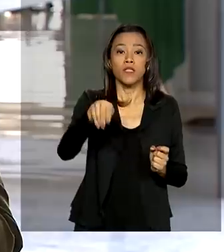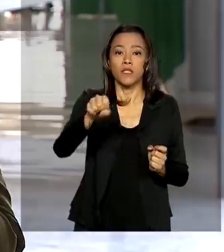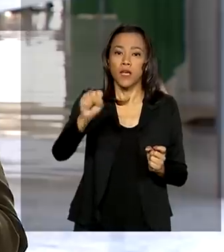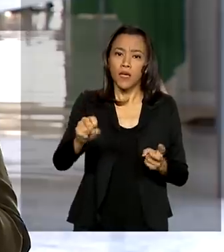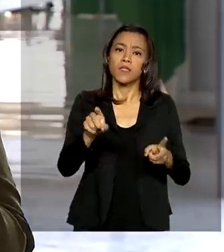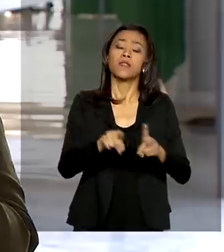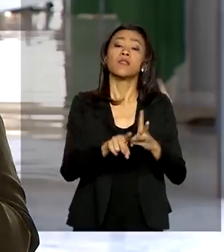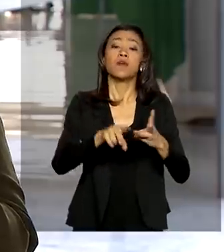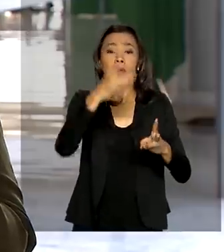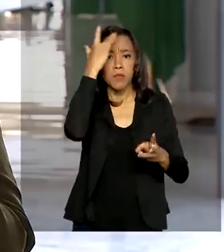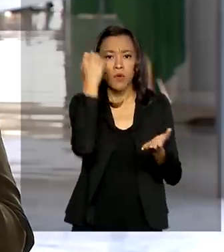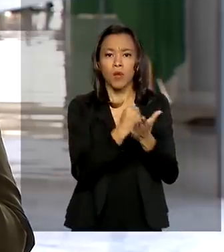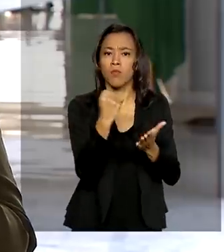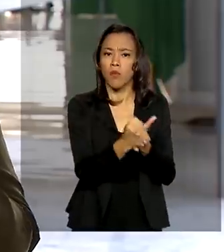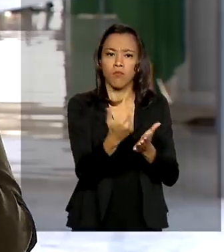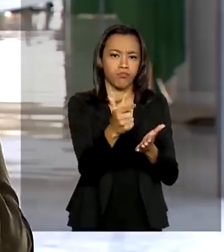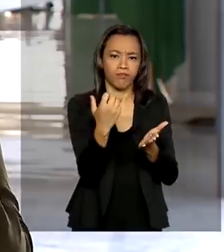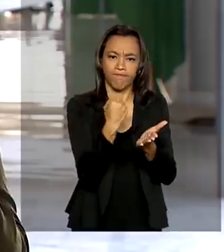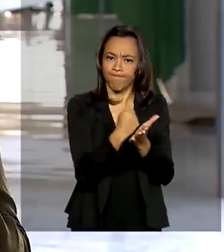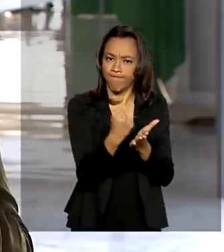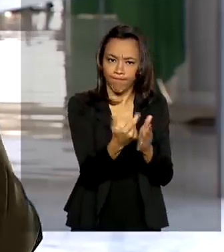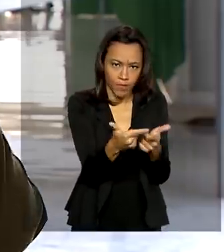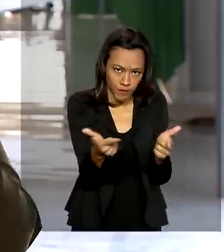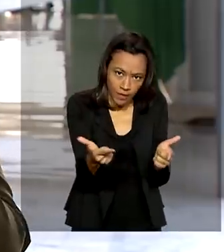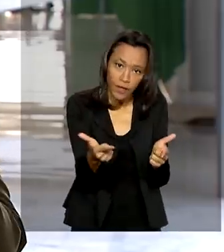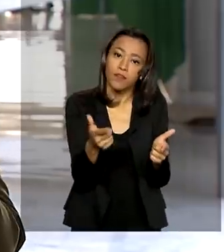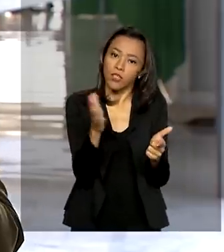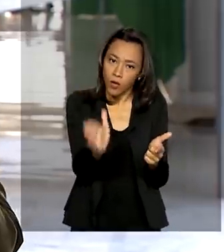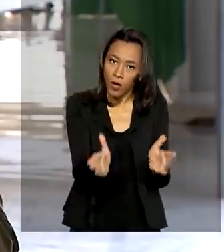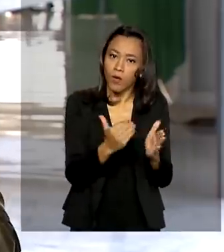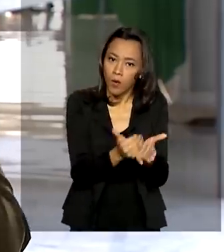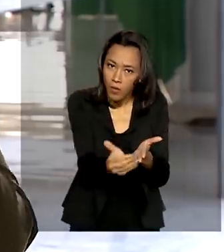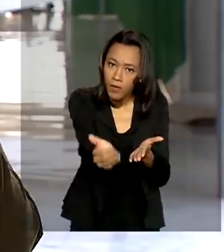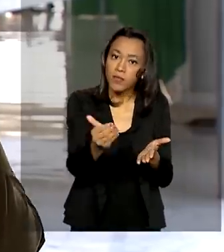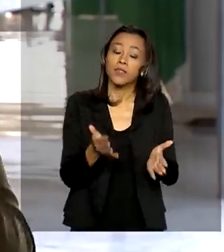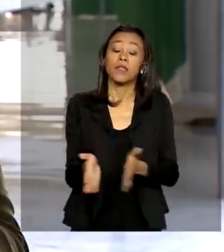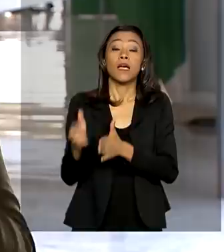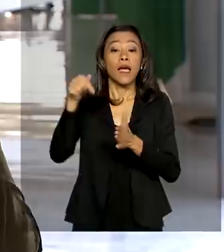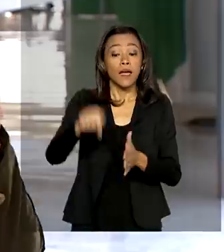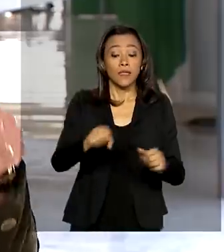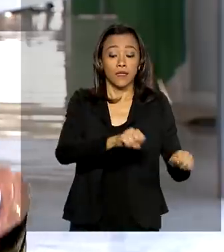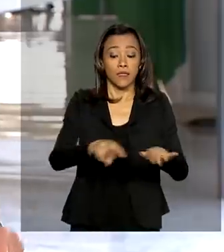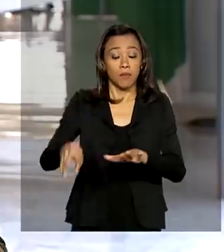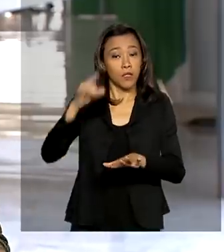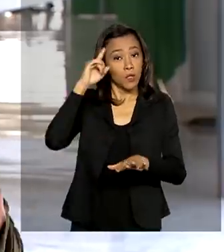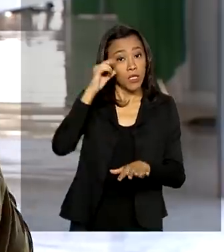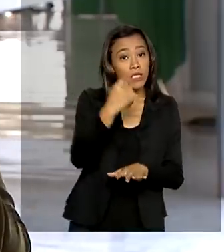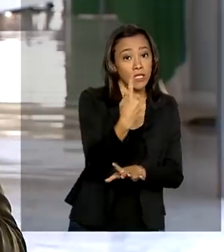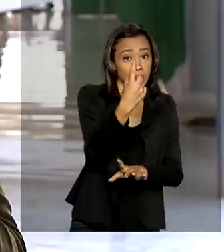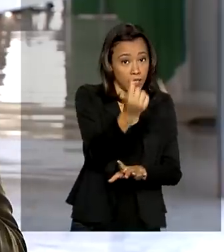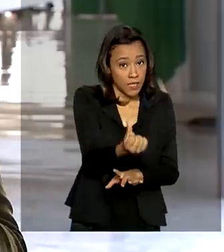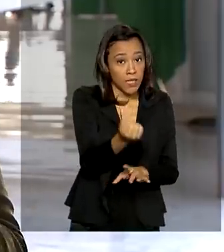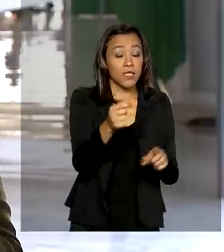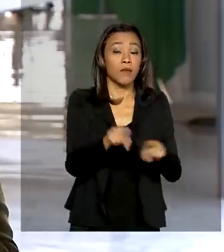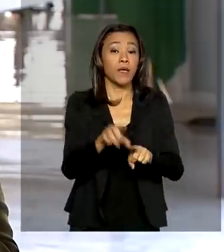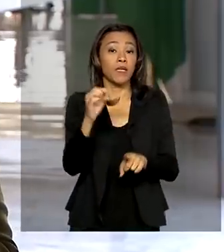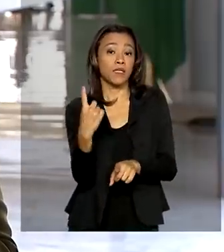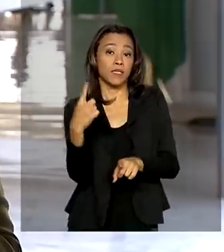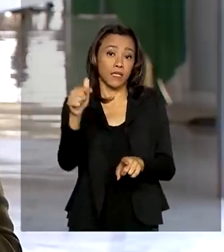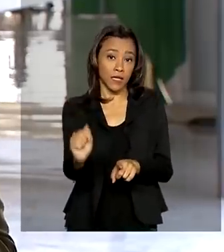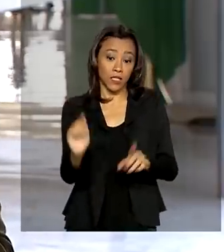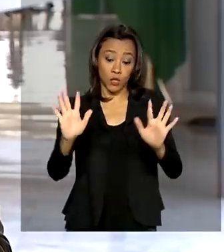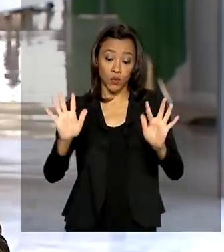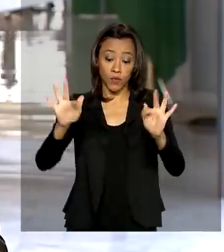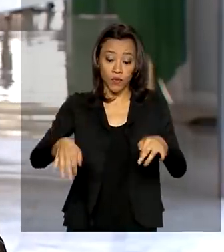informais. Seguindo esse calendário ainda sobre essa semana, no dia 16 e no dia 17, no final dessa semana quem deve